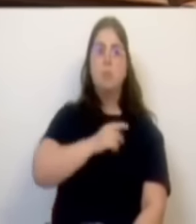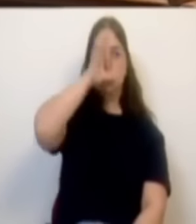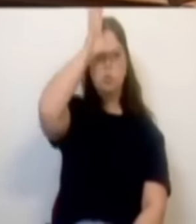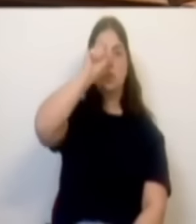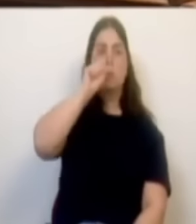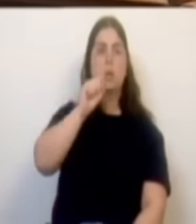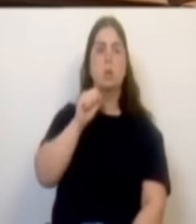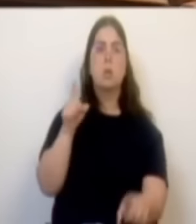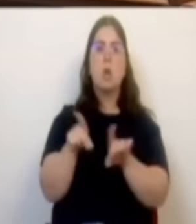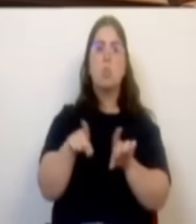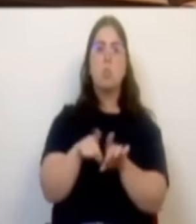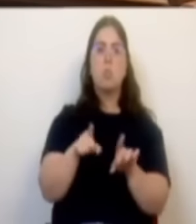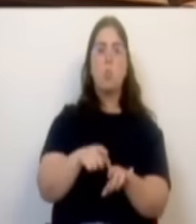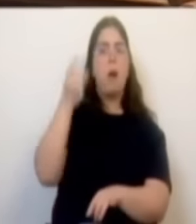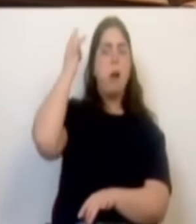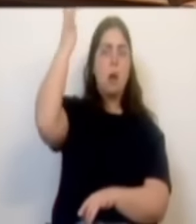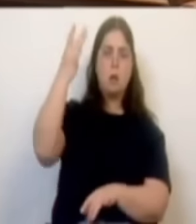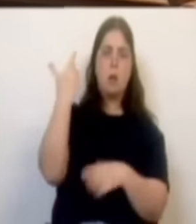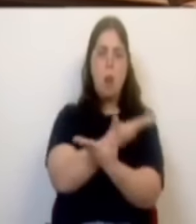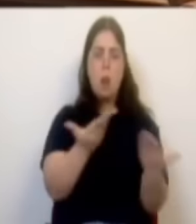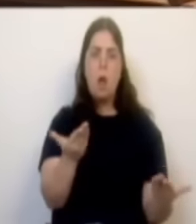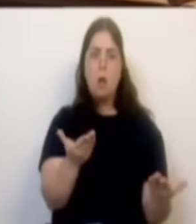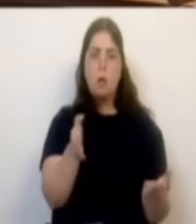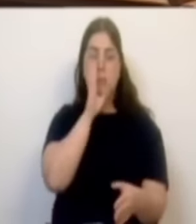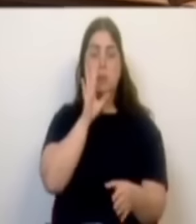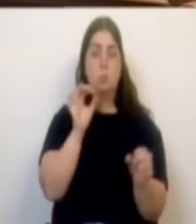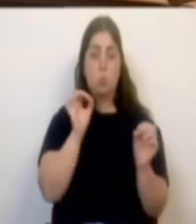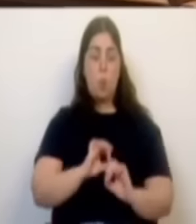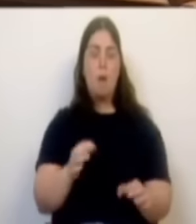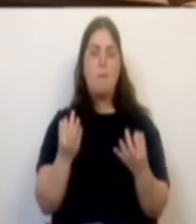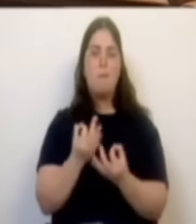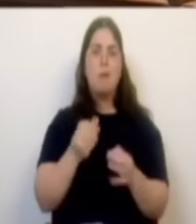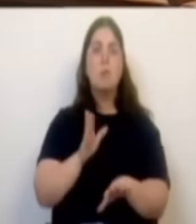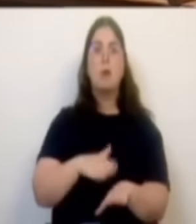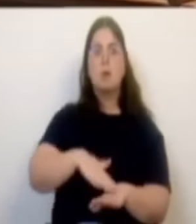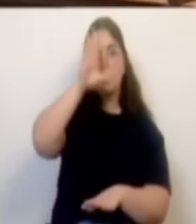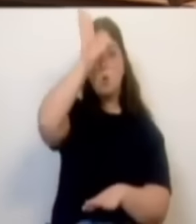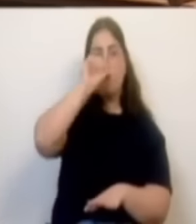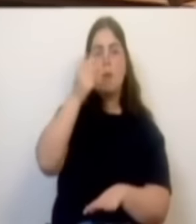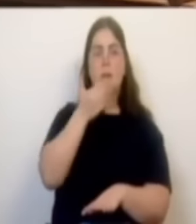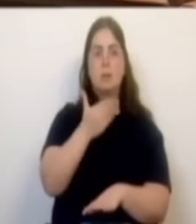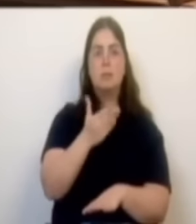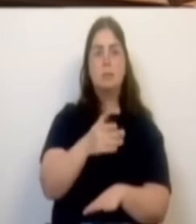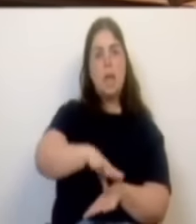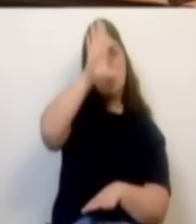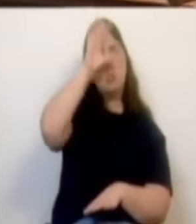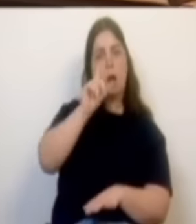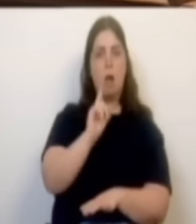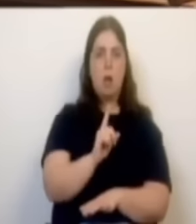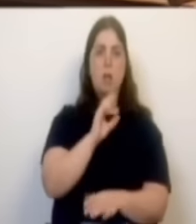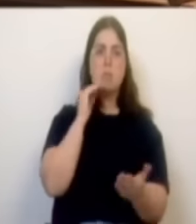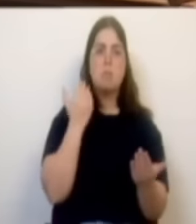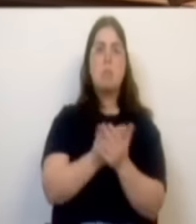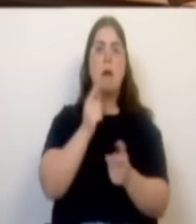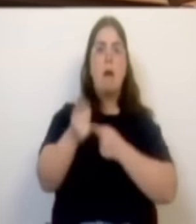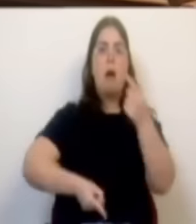quadrilha de bandidos. Se assim não for, diz o Sr. Deputado, é porque o Governo que se chama Estado se tornou numa